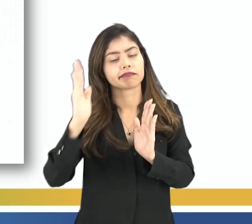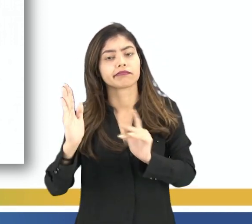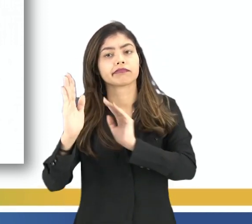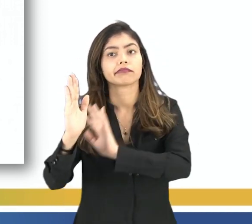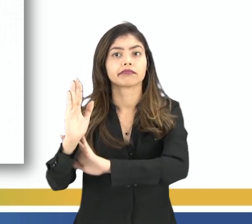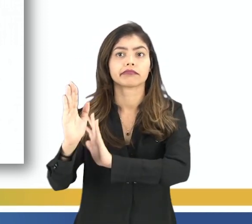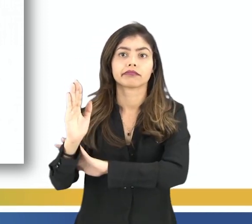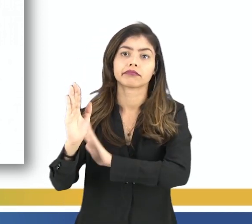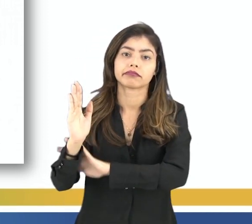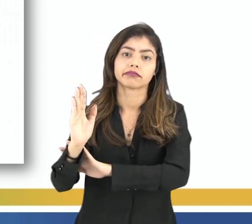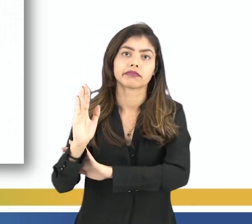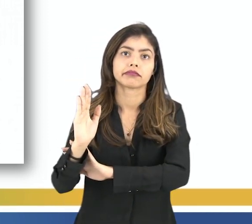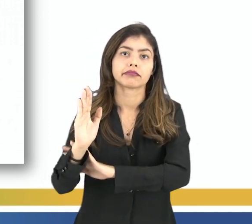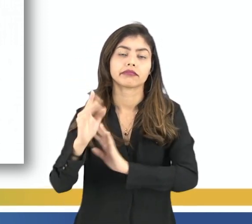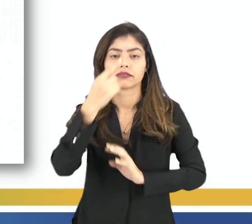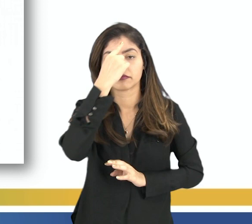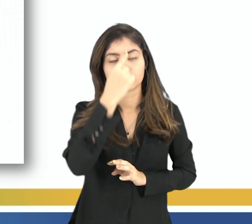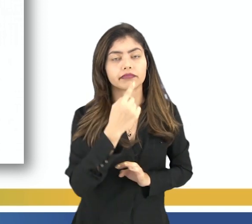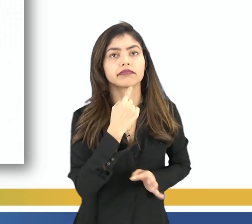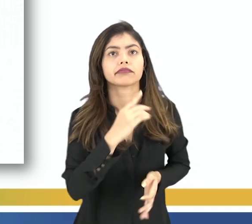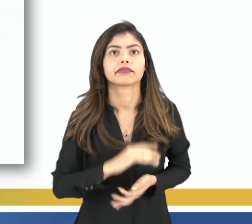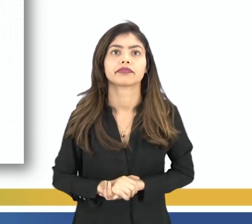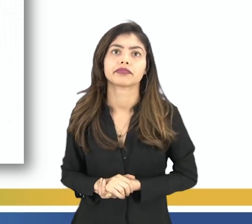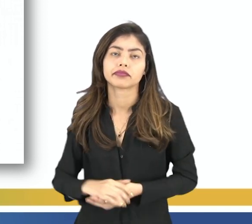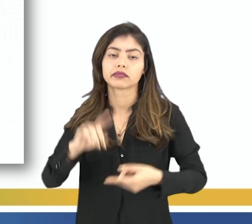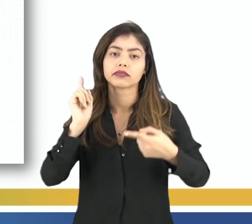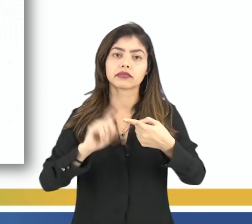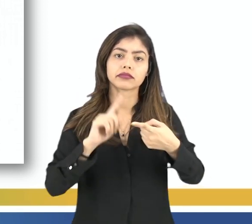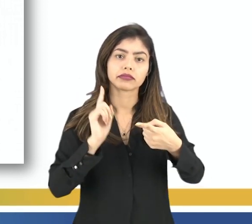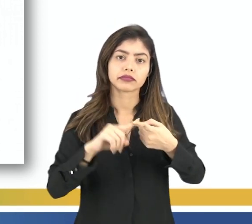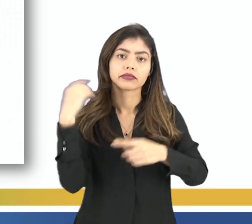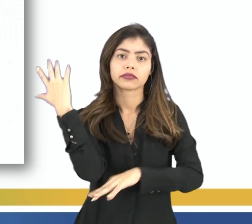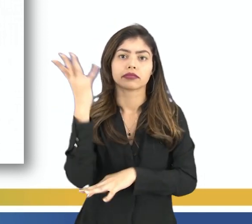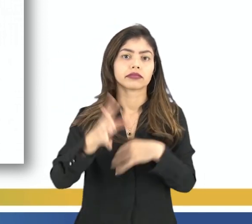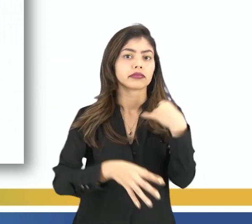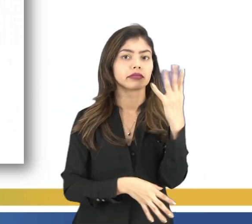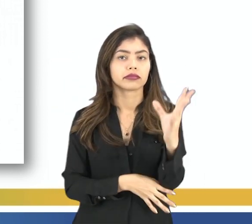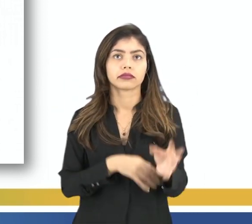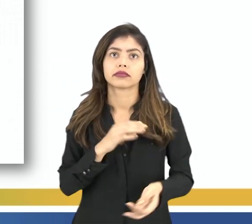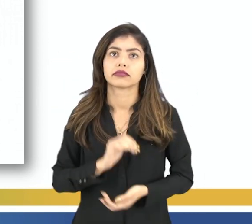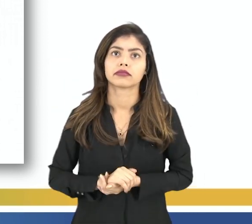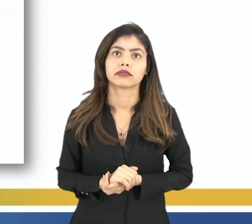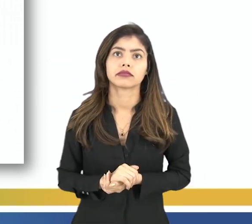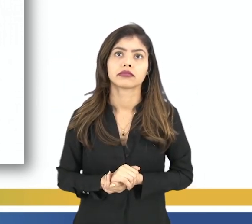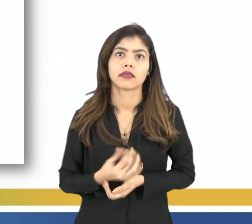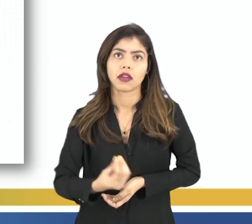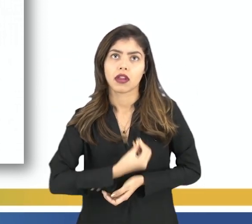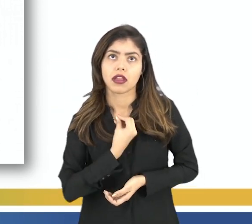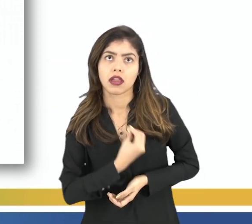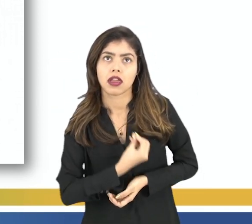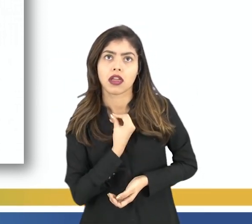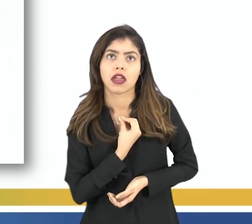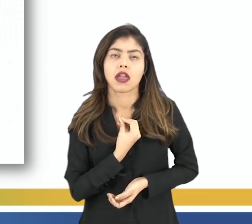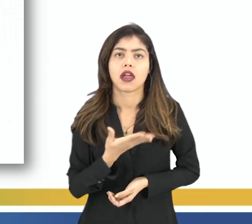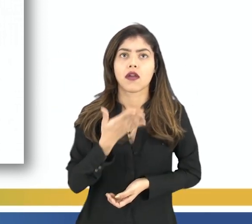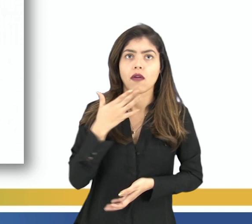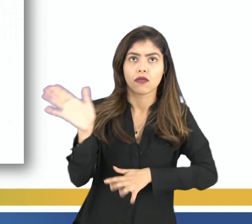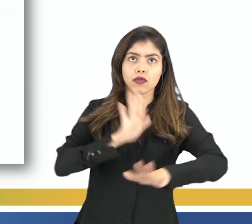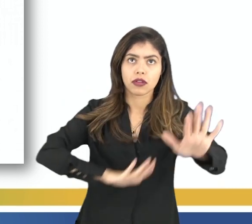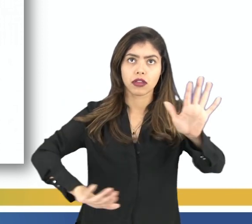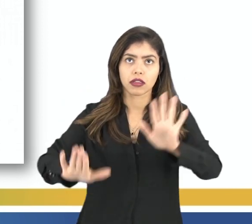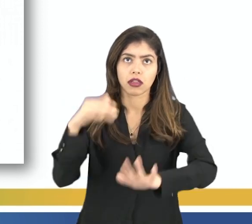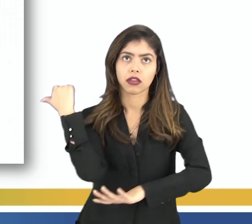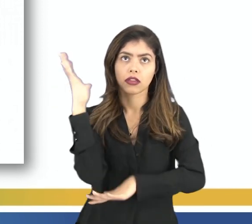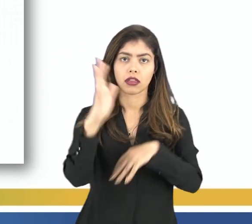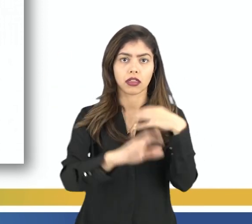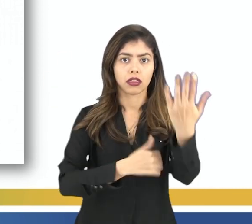da imagem. Então nós temos lá, ambiental, preservação do meio ambiente com